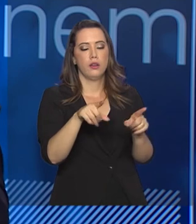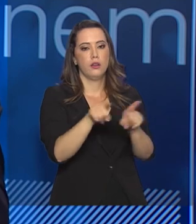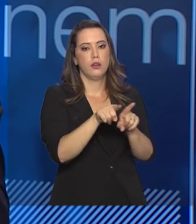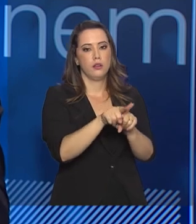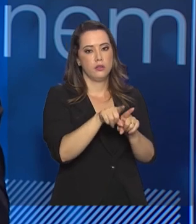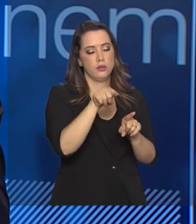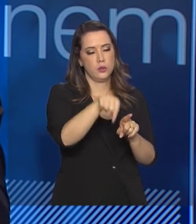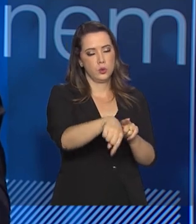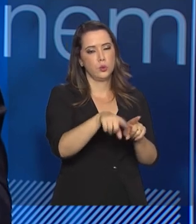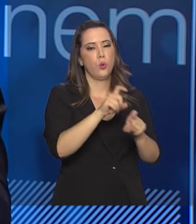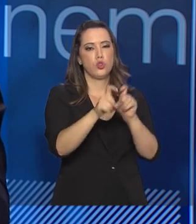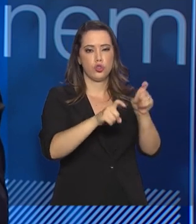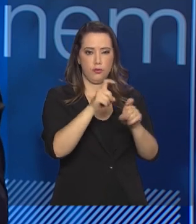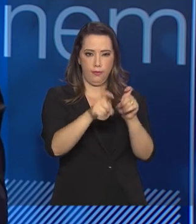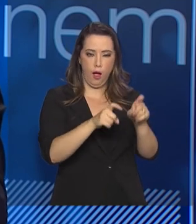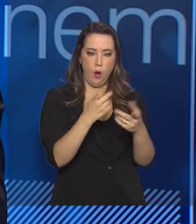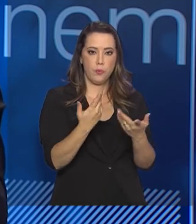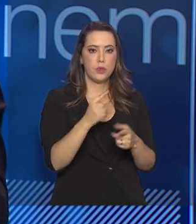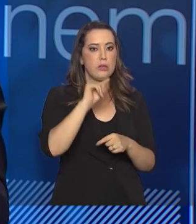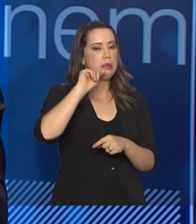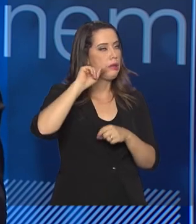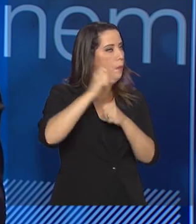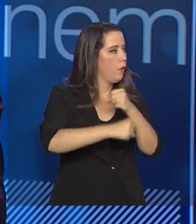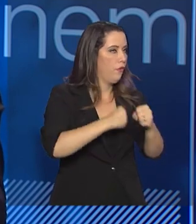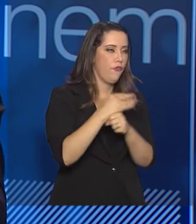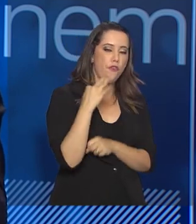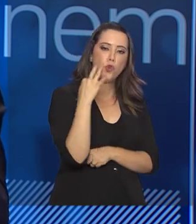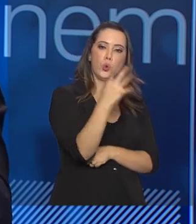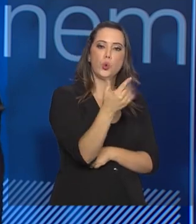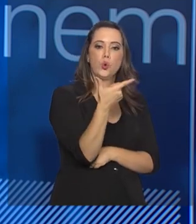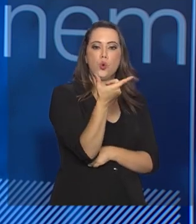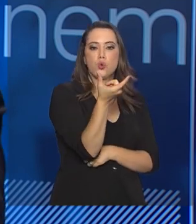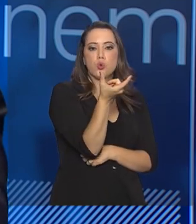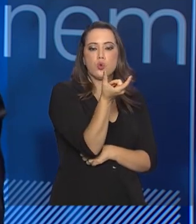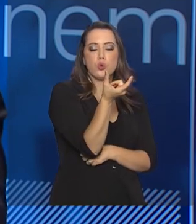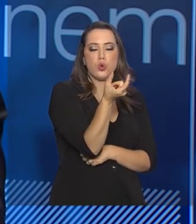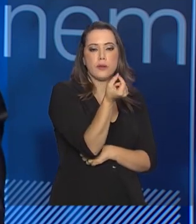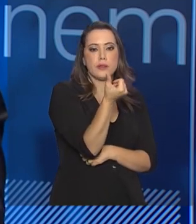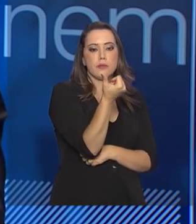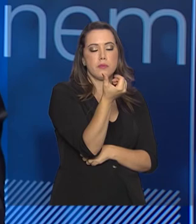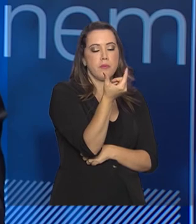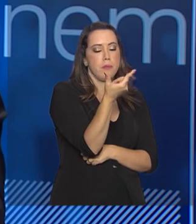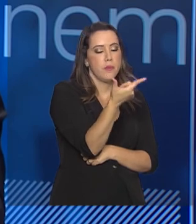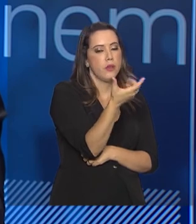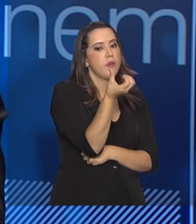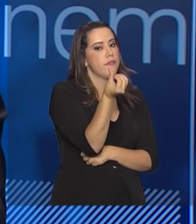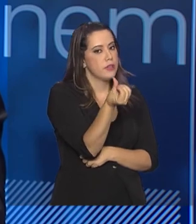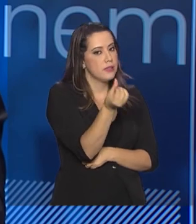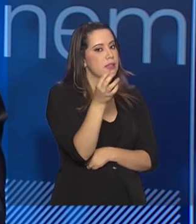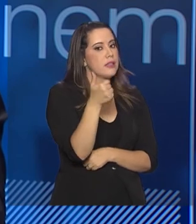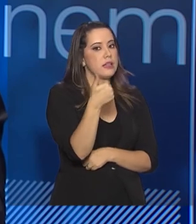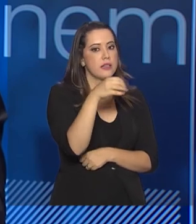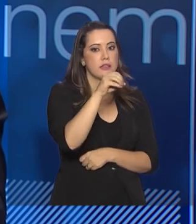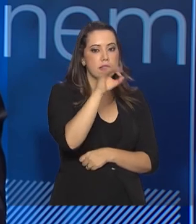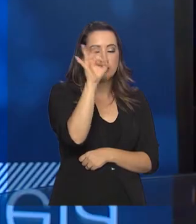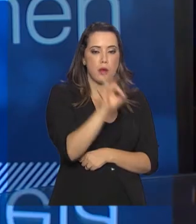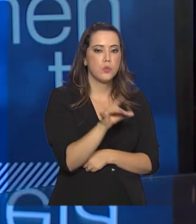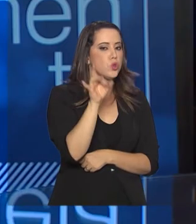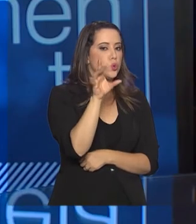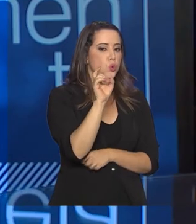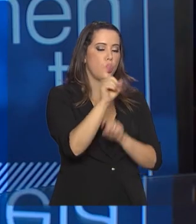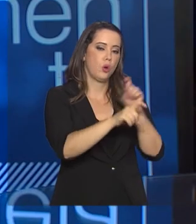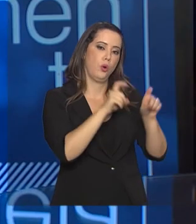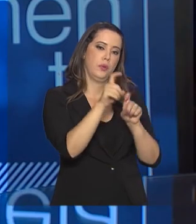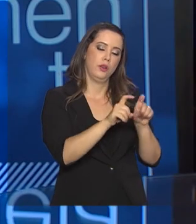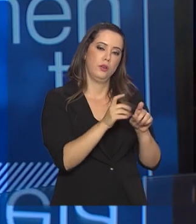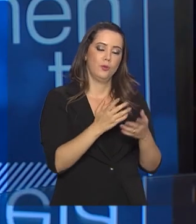digitais por ano. Em 2026, ele vai ser 100% digital. Aí acaba o Enem em papel e passa o Enem digital. Só que o